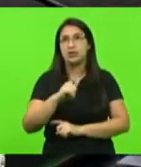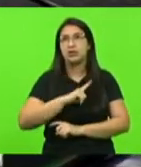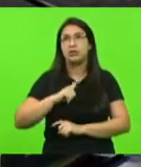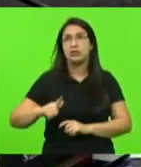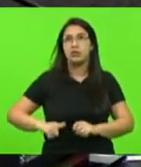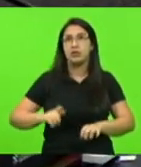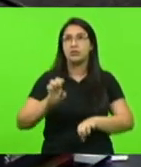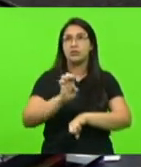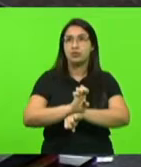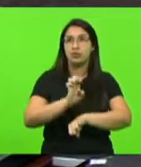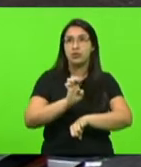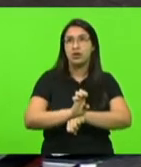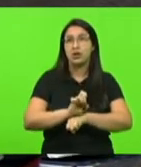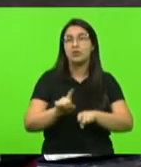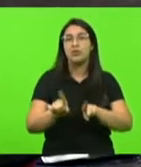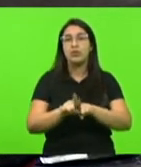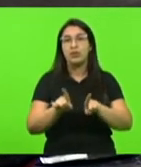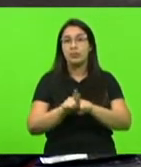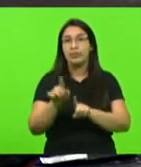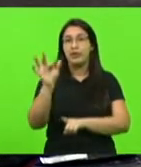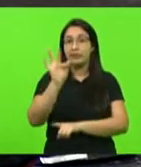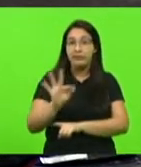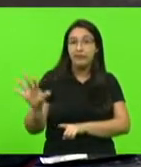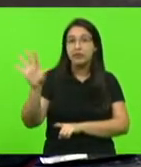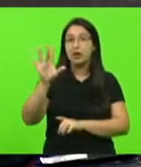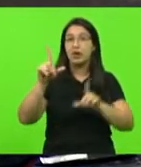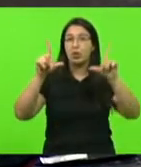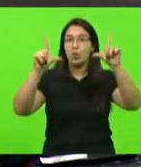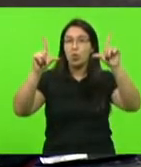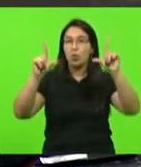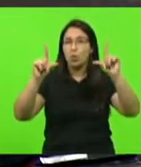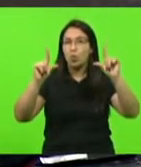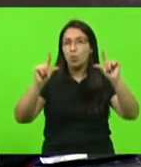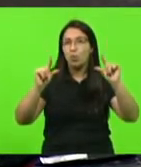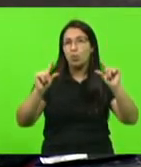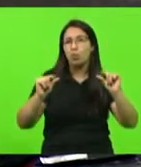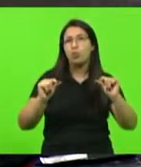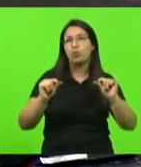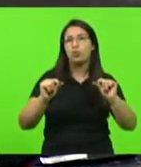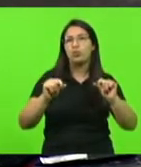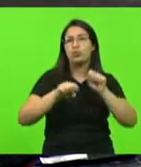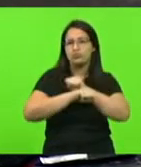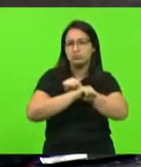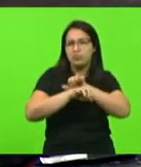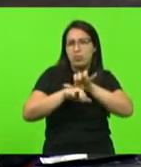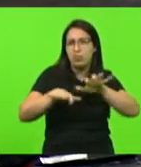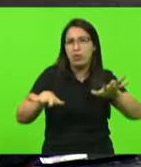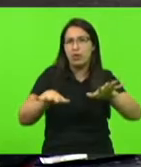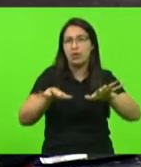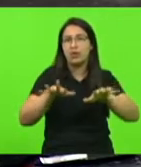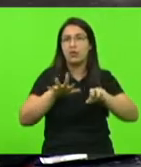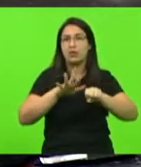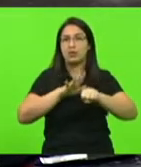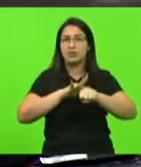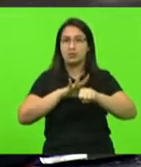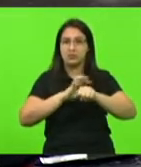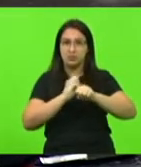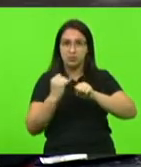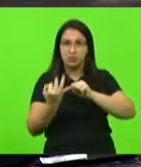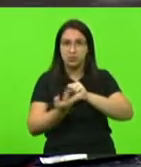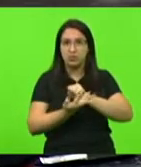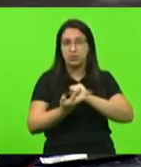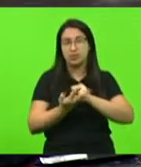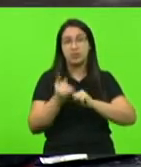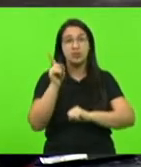e também a nível federal, está baixando o número de contaminados diariamente nos relatórios da saúde.